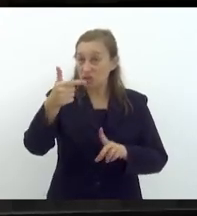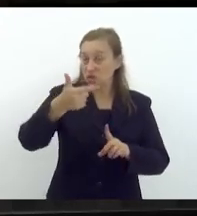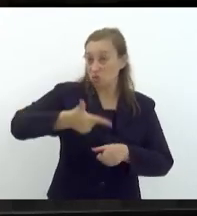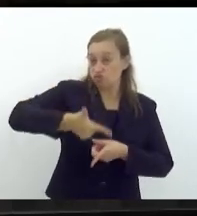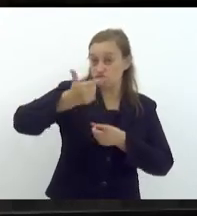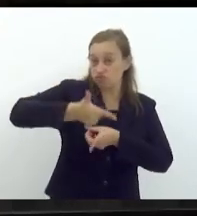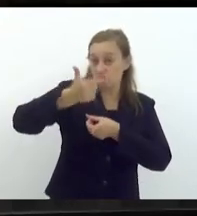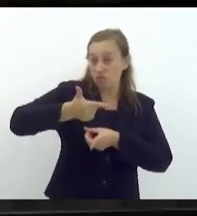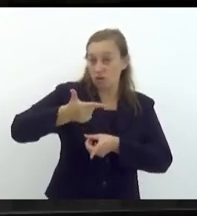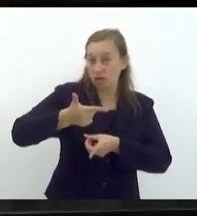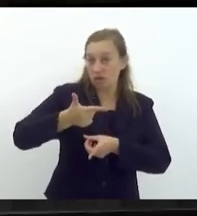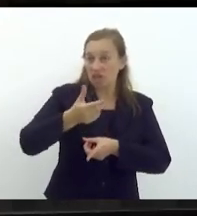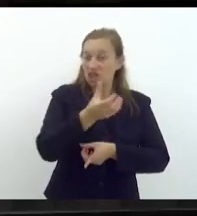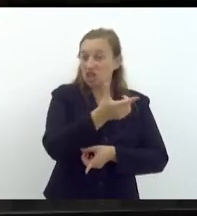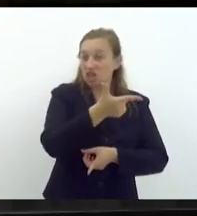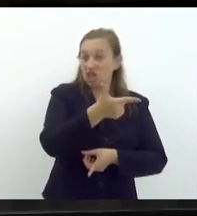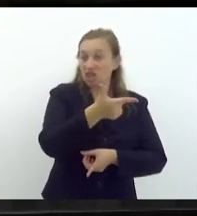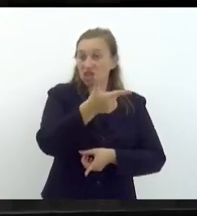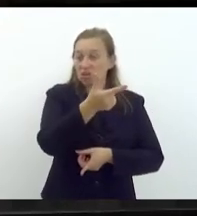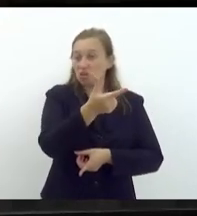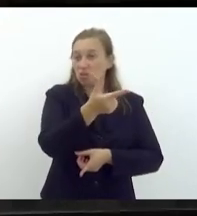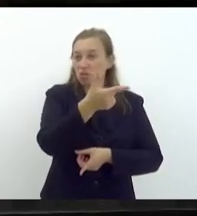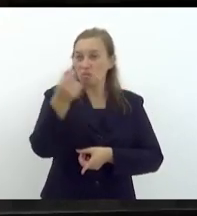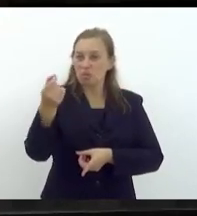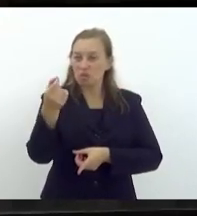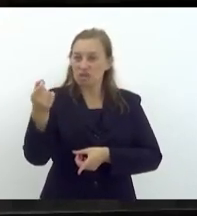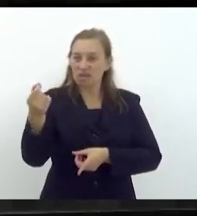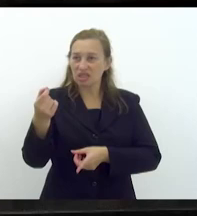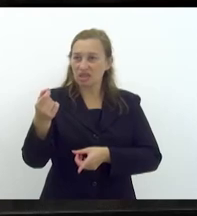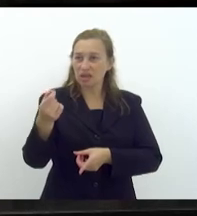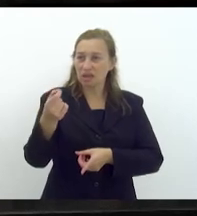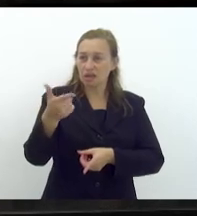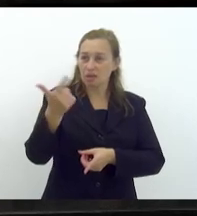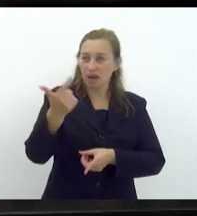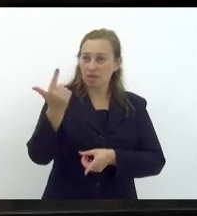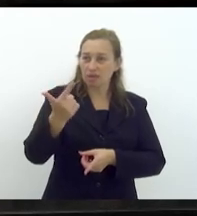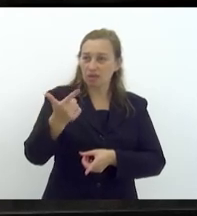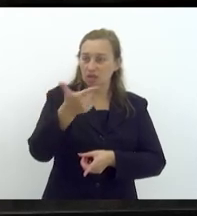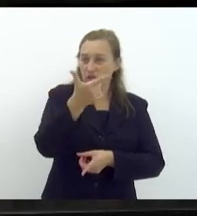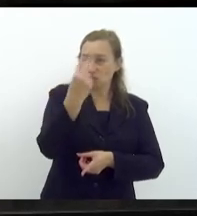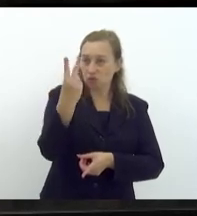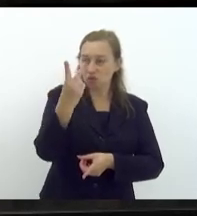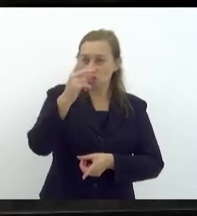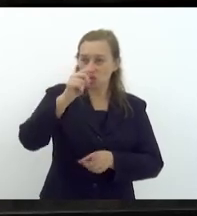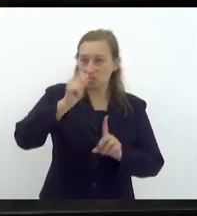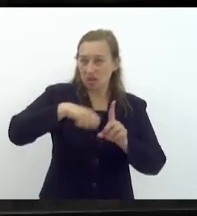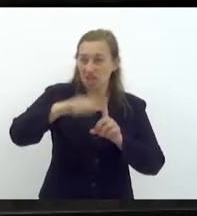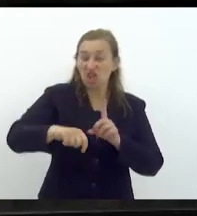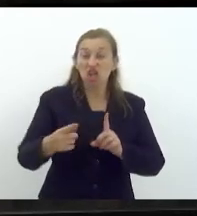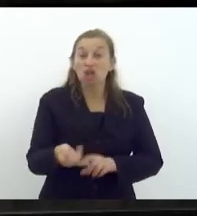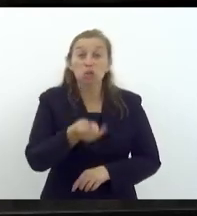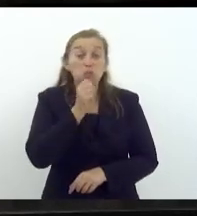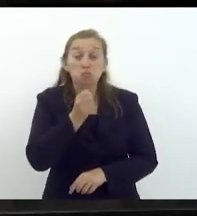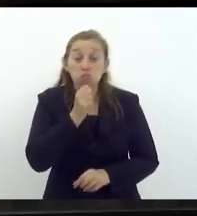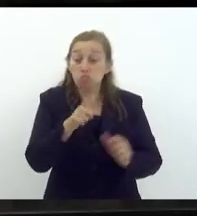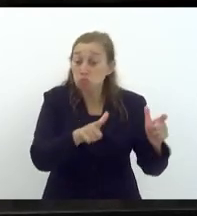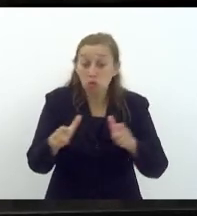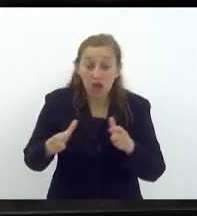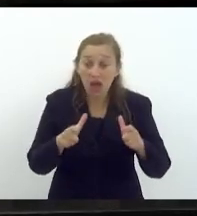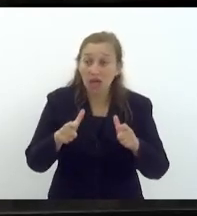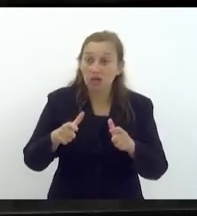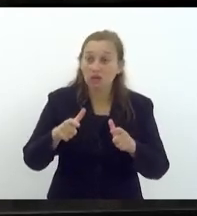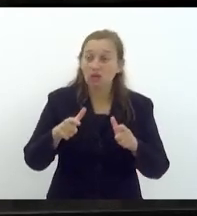e mais de 200 pistolas em dois meses. Em nenhum lugar no Brasil, acho que no mundo consegue